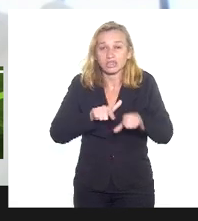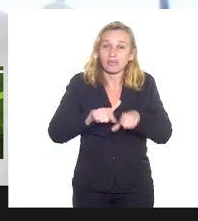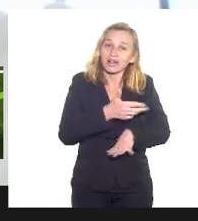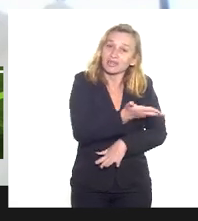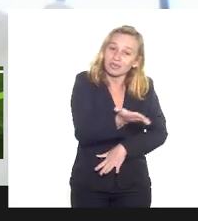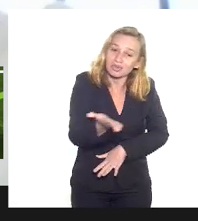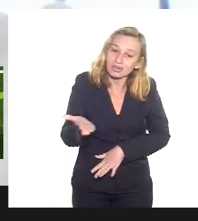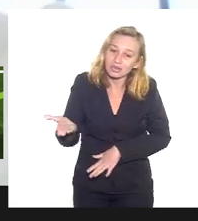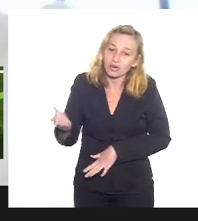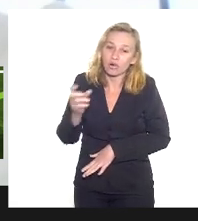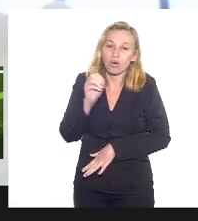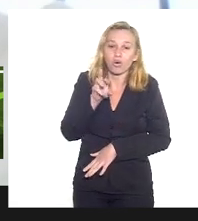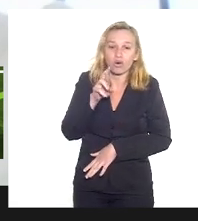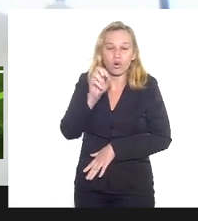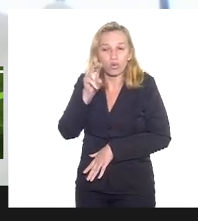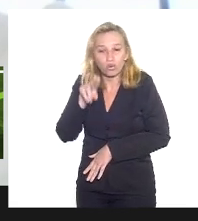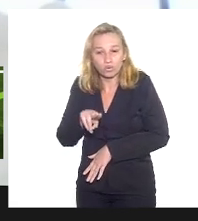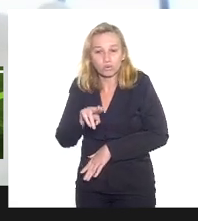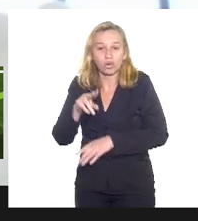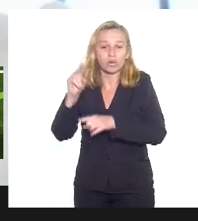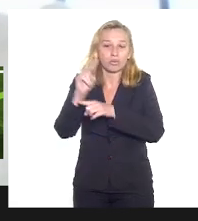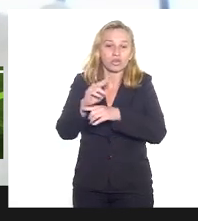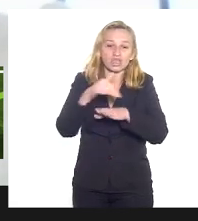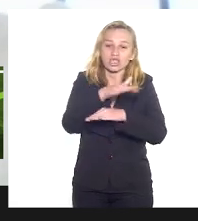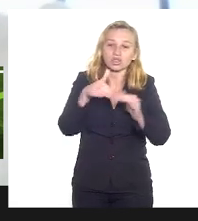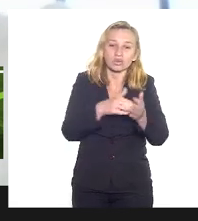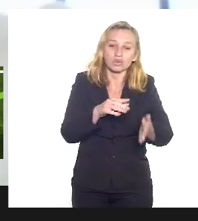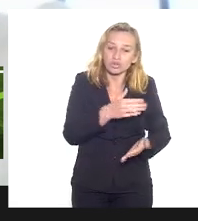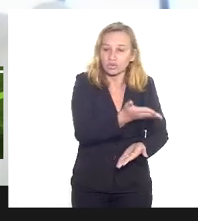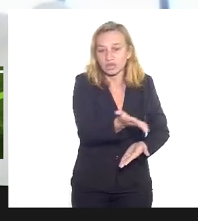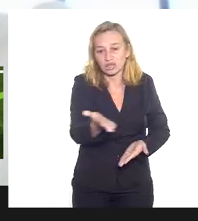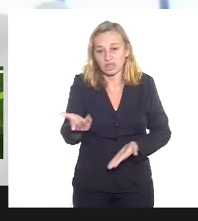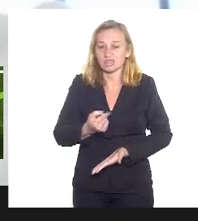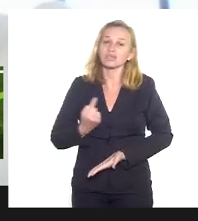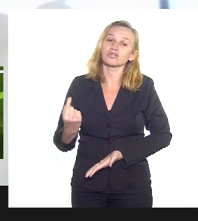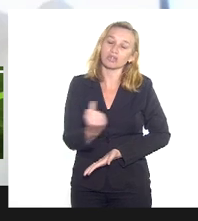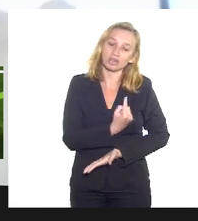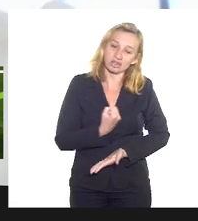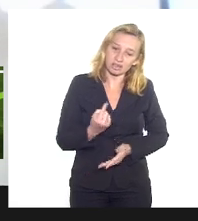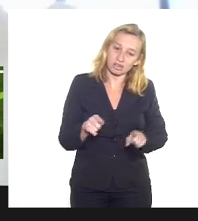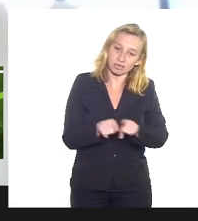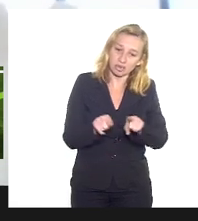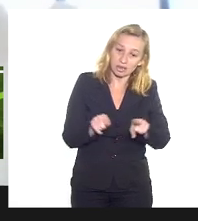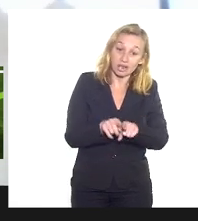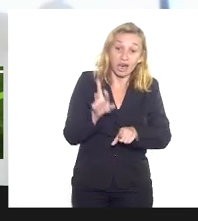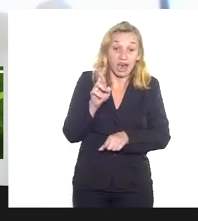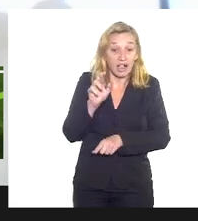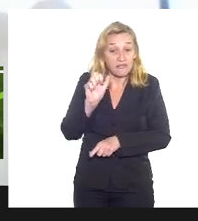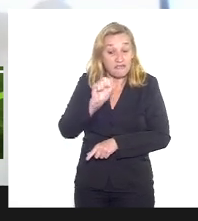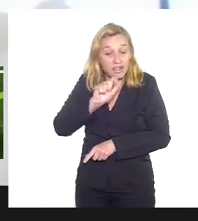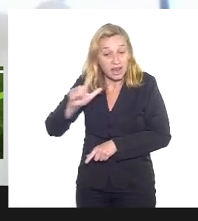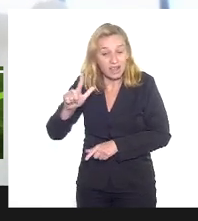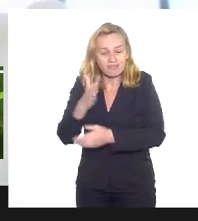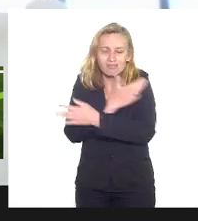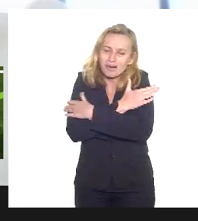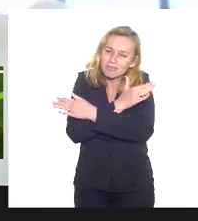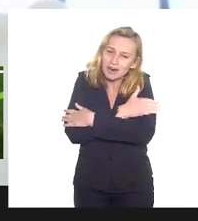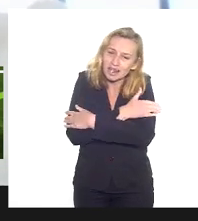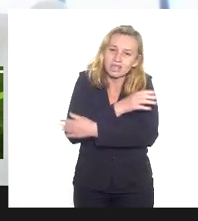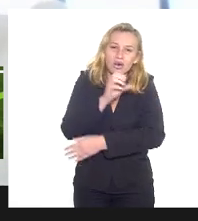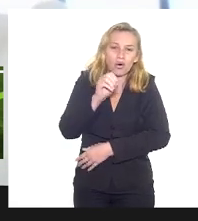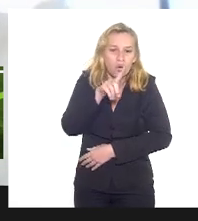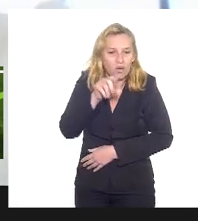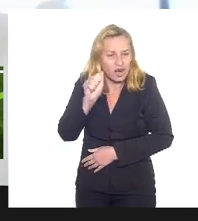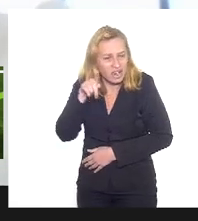vocês que o Lourum proteja todas e todas nós e todos e todos nós Rafael um abraço Ogam